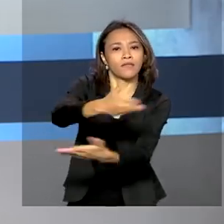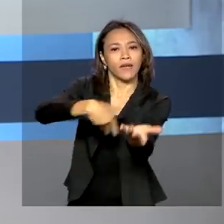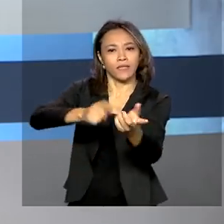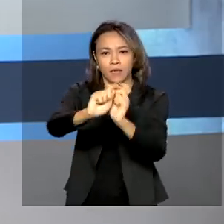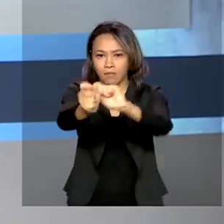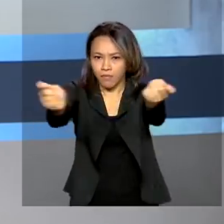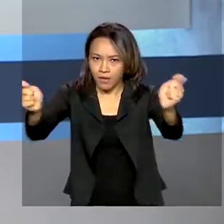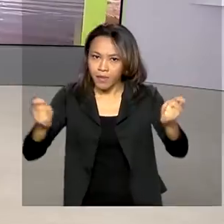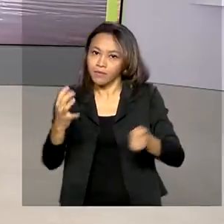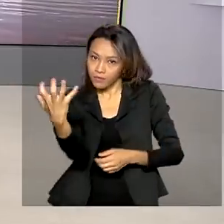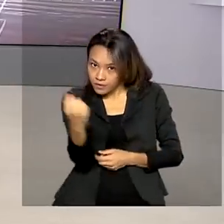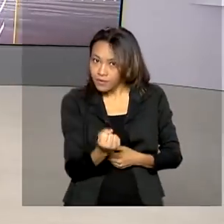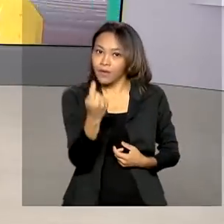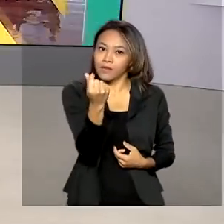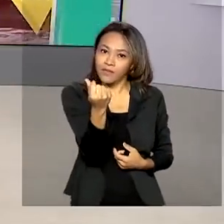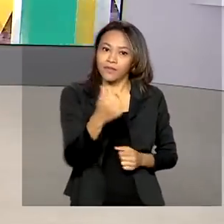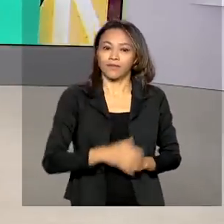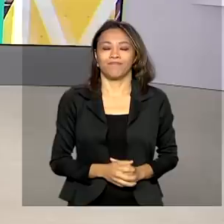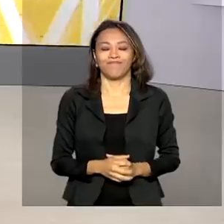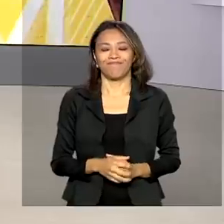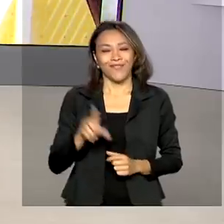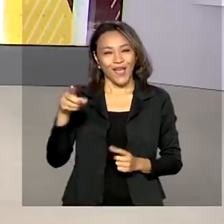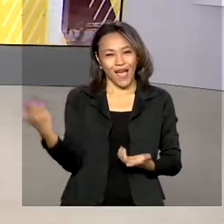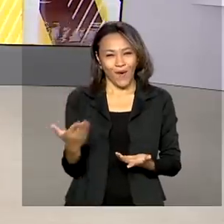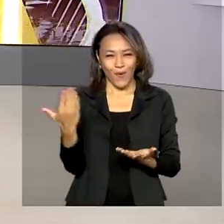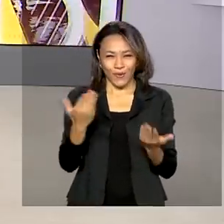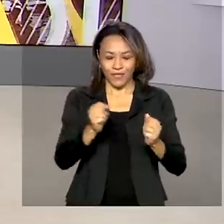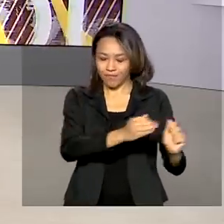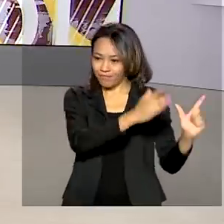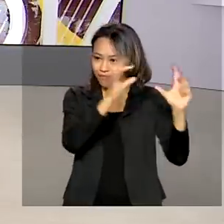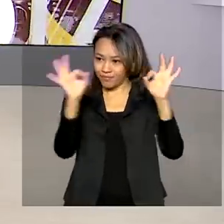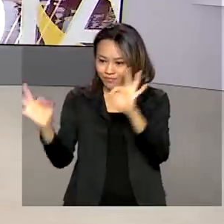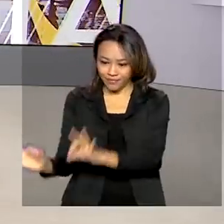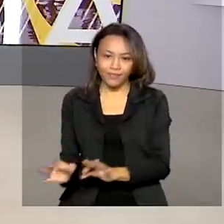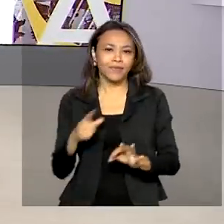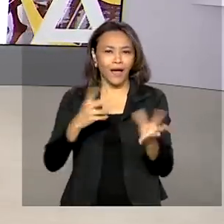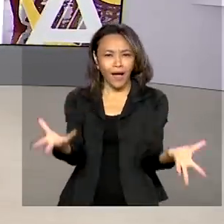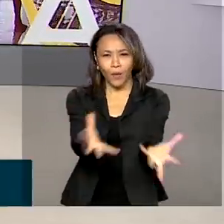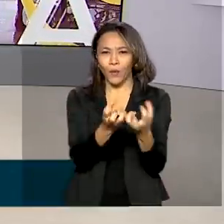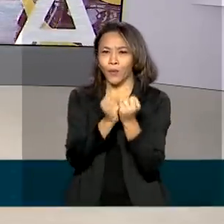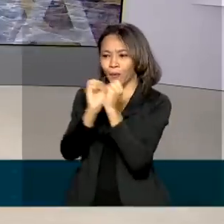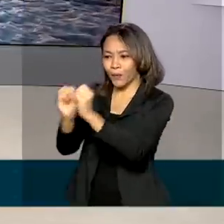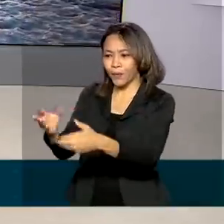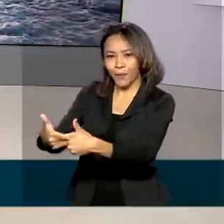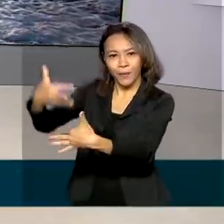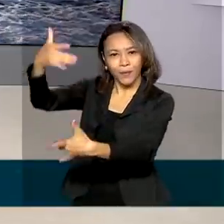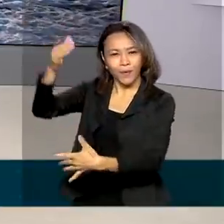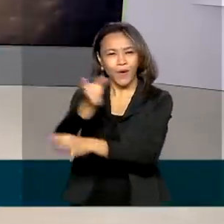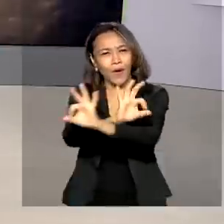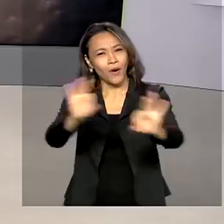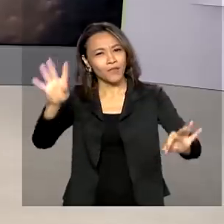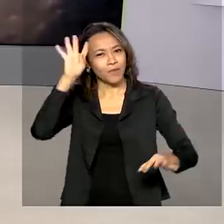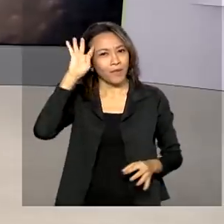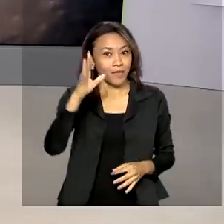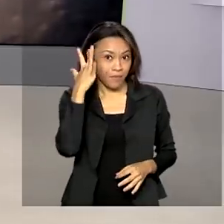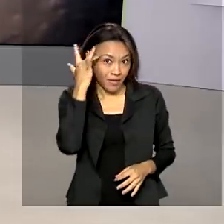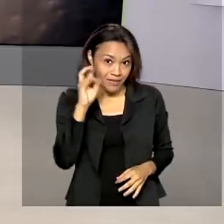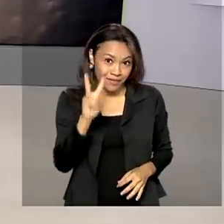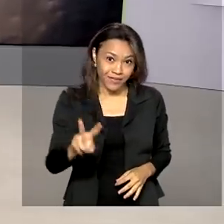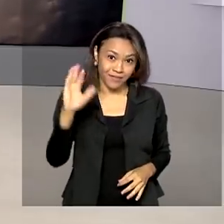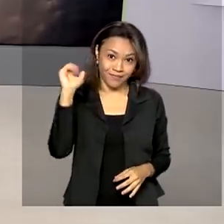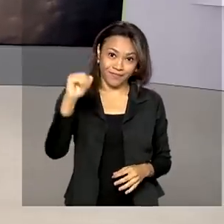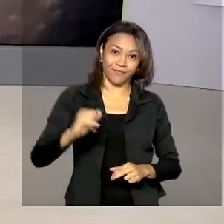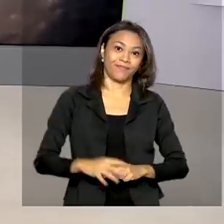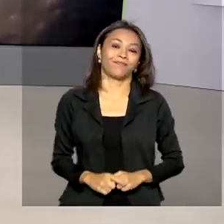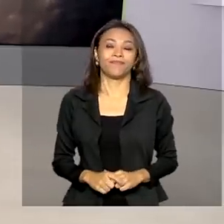e saques. As reportagens de hoje também estão nas nossas redes sociais. Uma ótima quarta-feira para você. gente volta a se ver amanhã. Tchau,